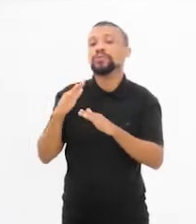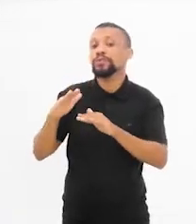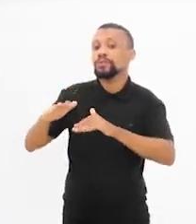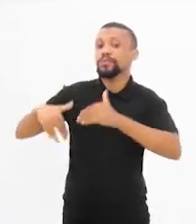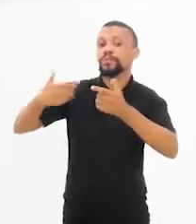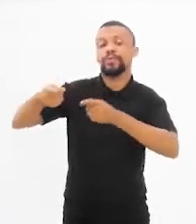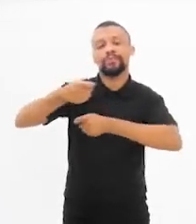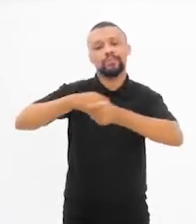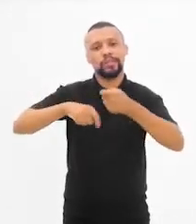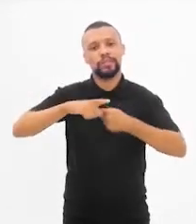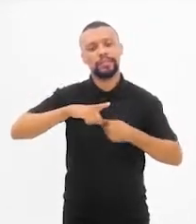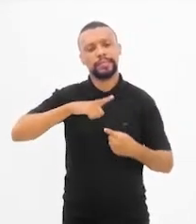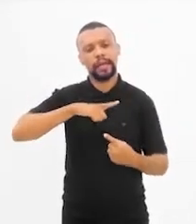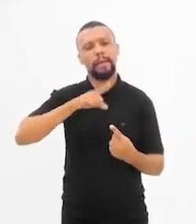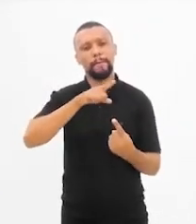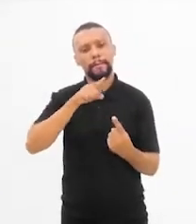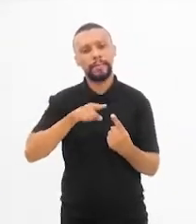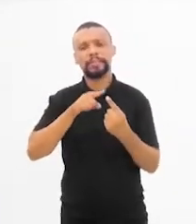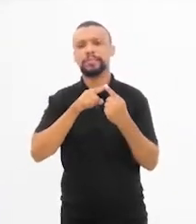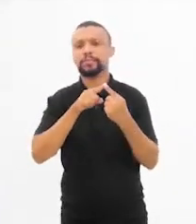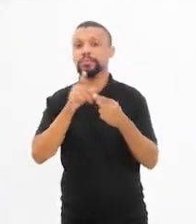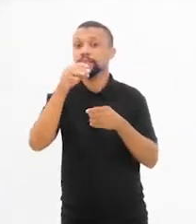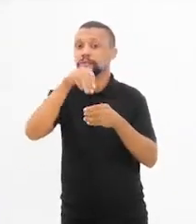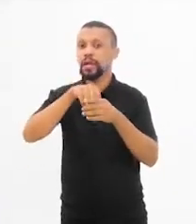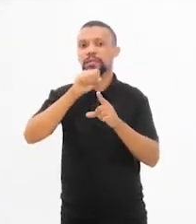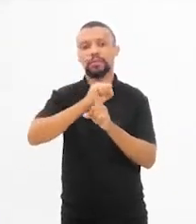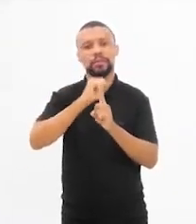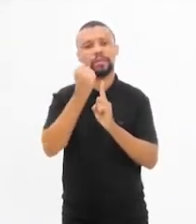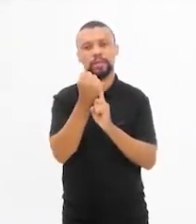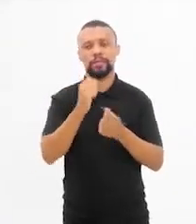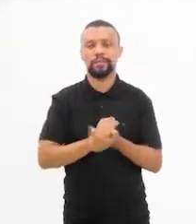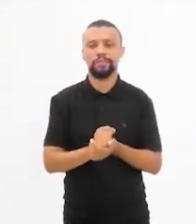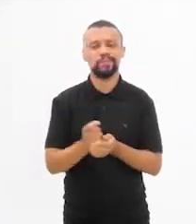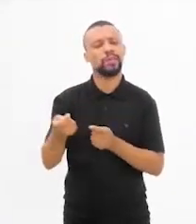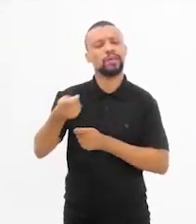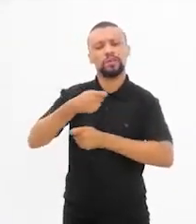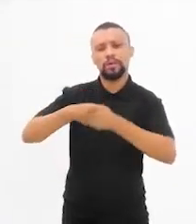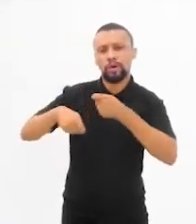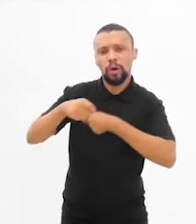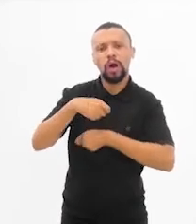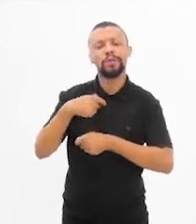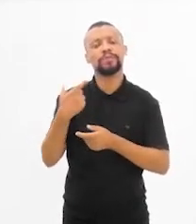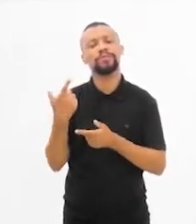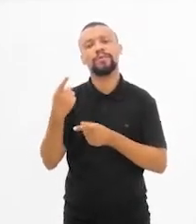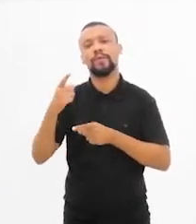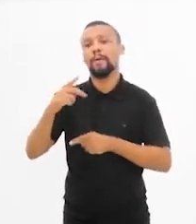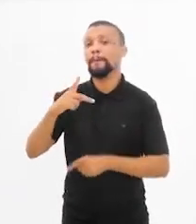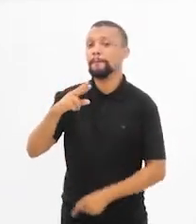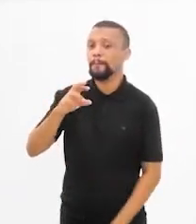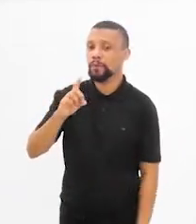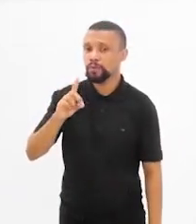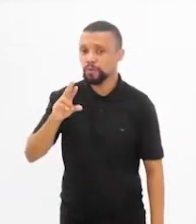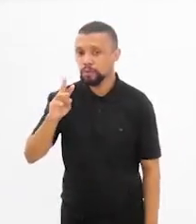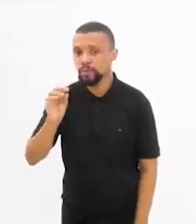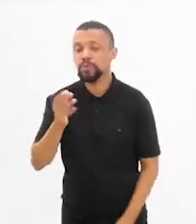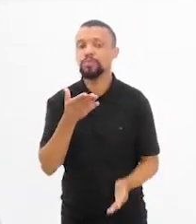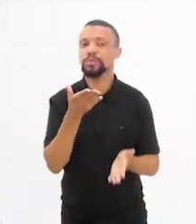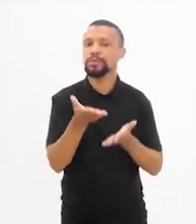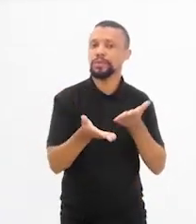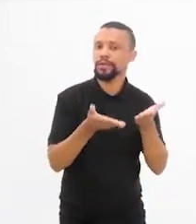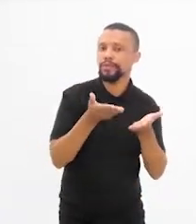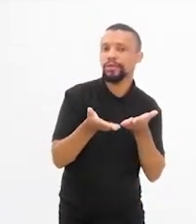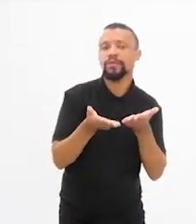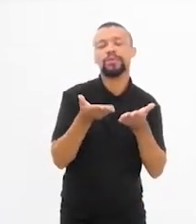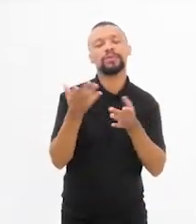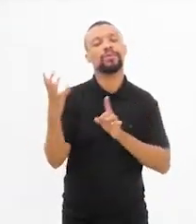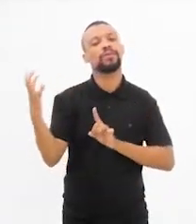negócios que façam mais sentido para a sociedade. Então, negócios que desenvolvem produtos e serviços que gerem um impacto